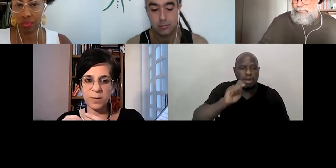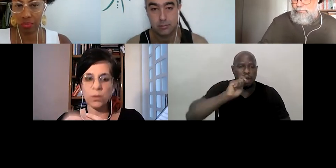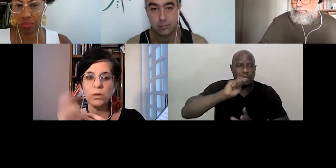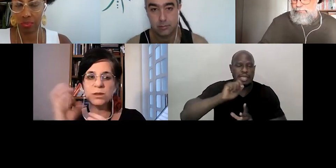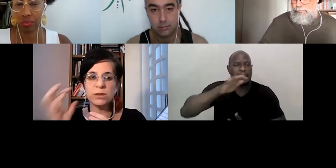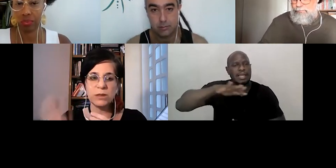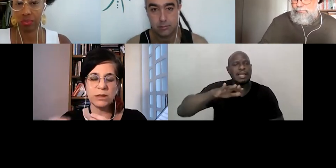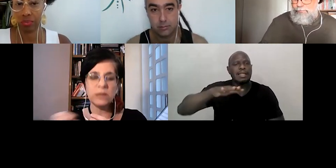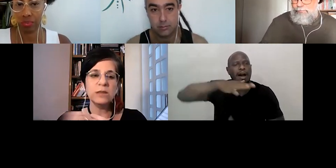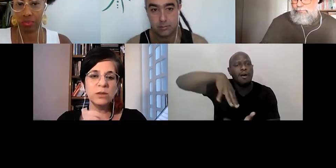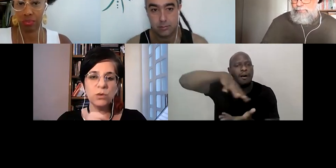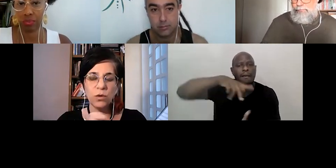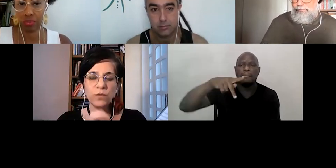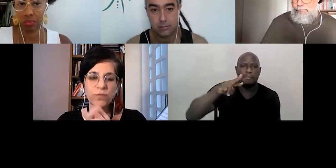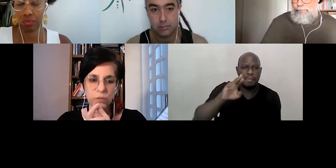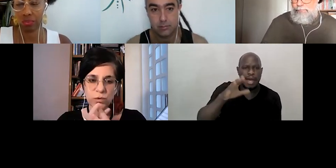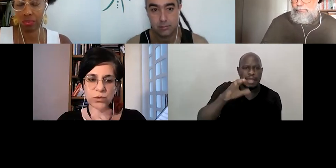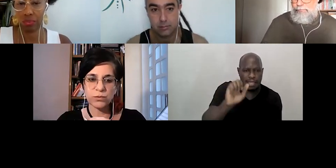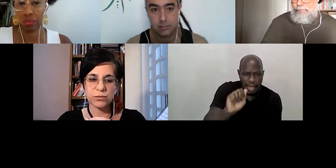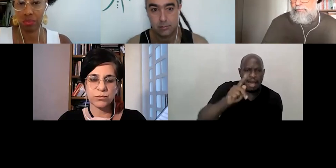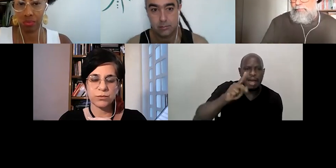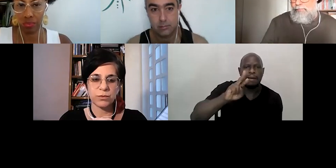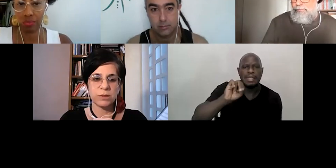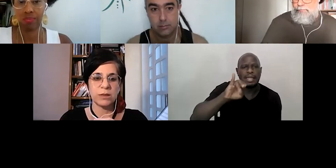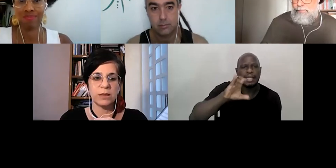Isabel e no Fluxo.